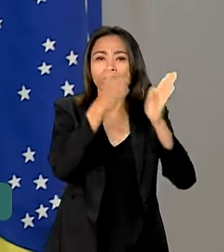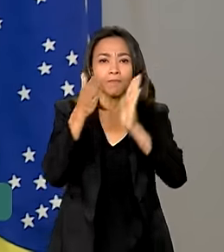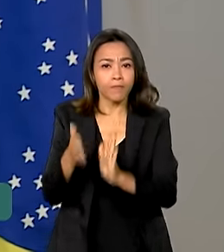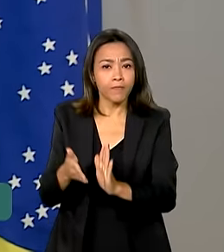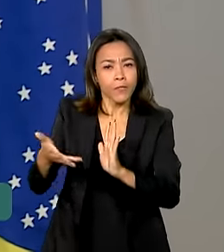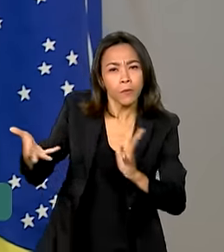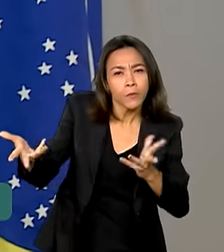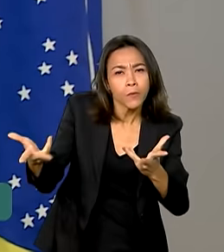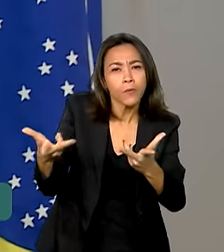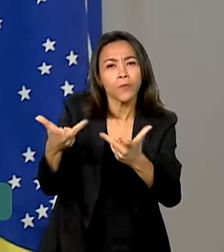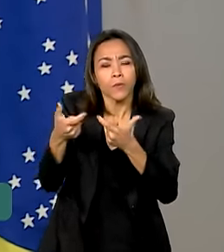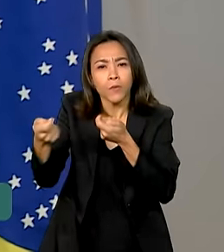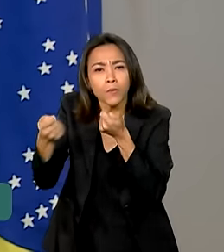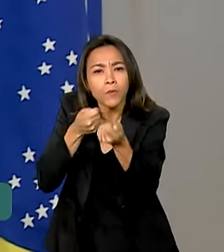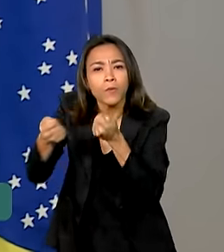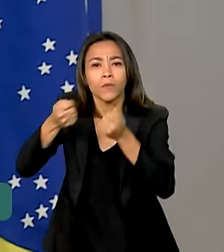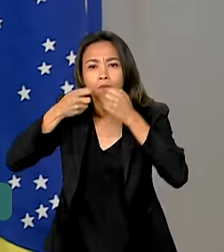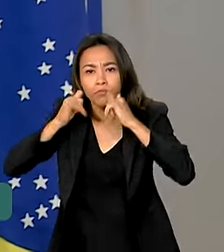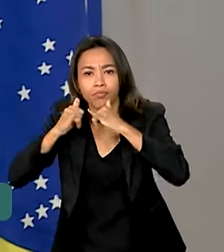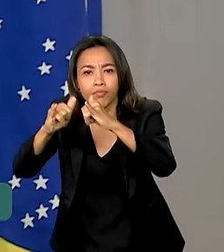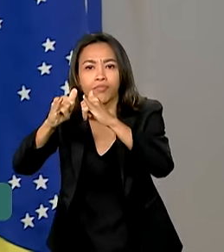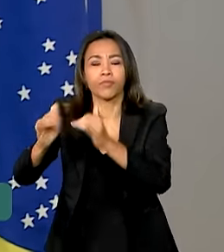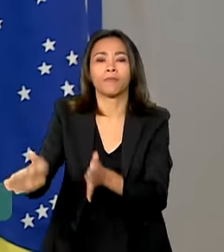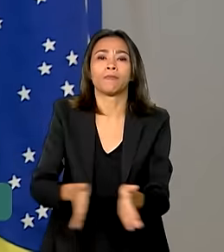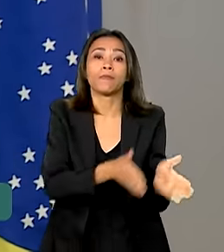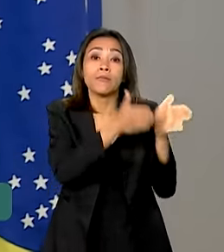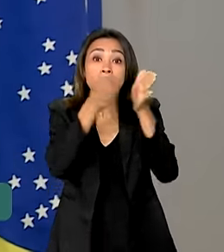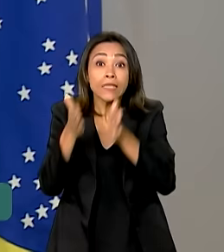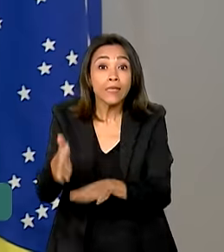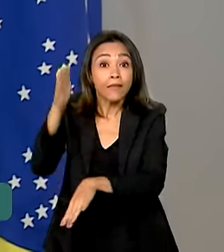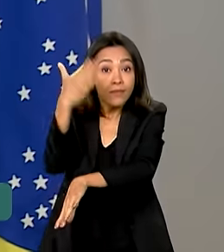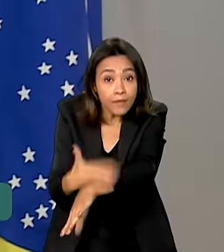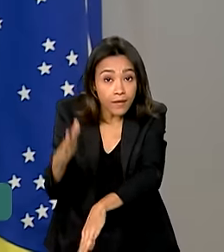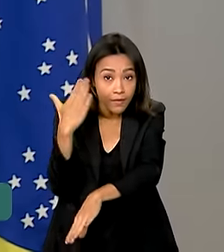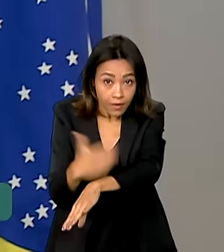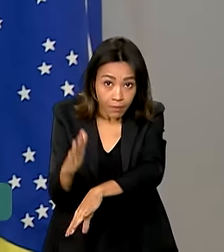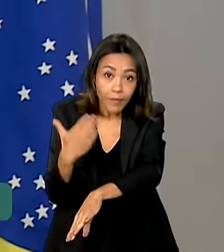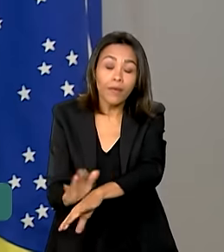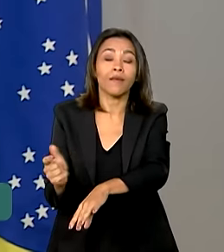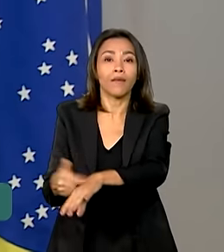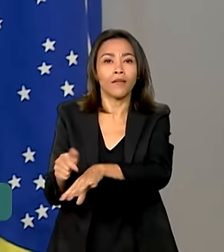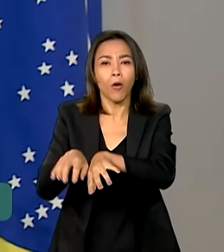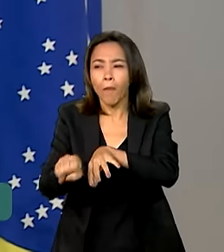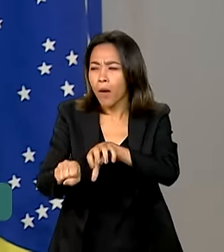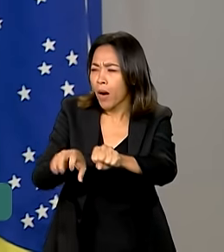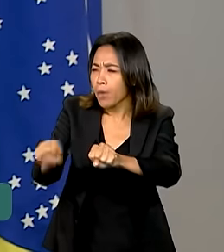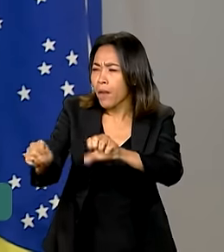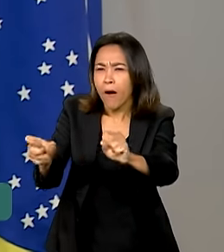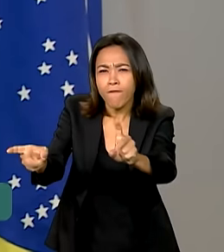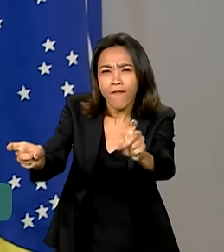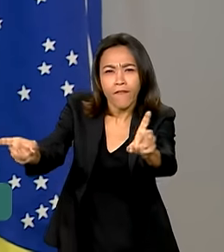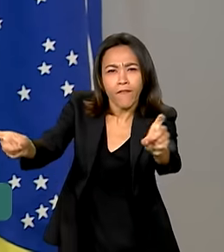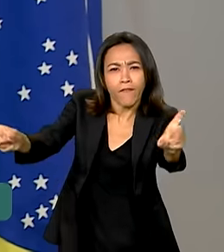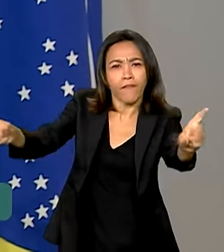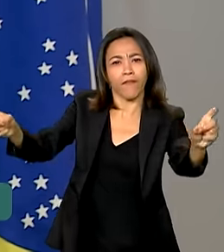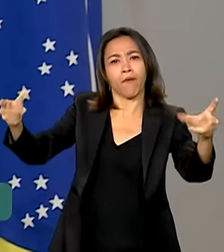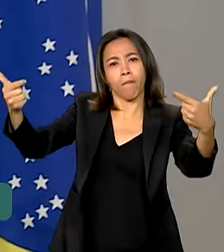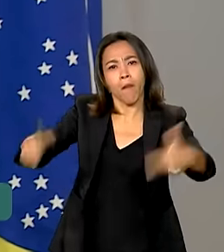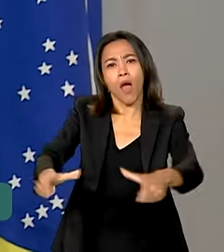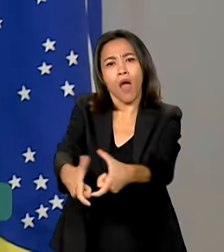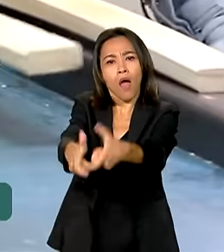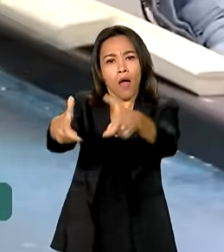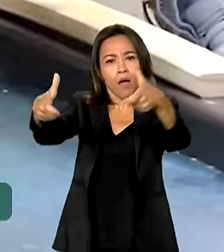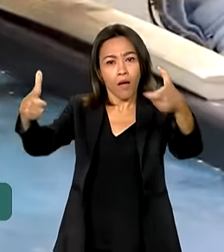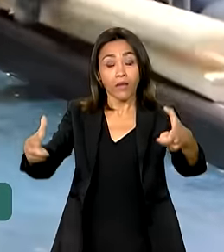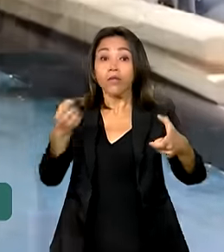energética, capacitação, conquistar mercado e uma boa